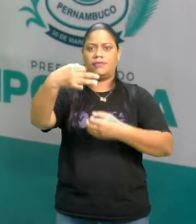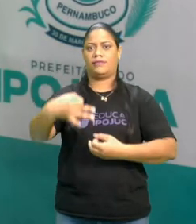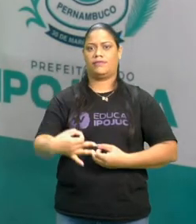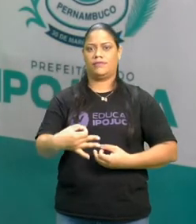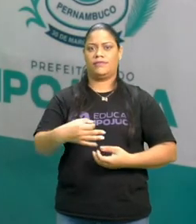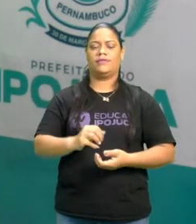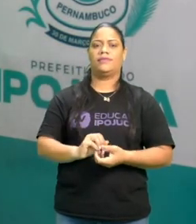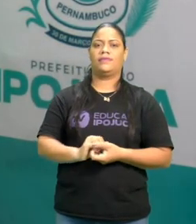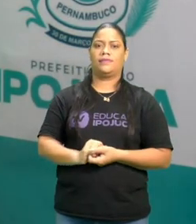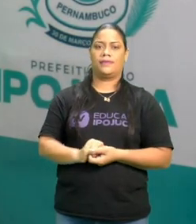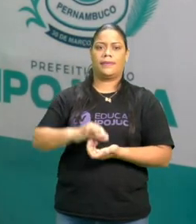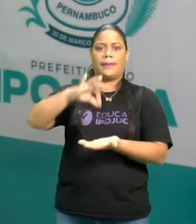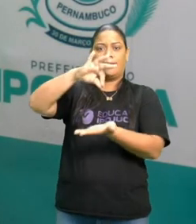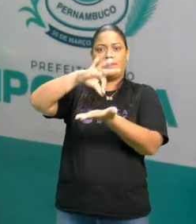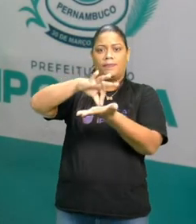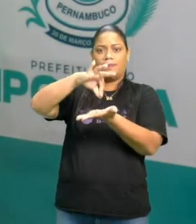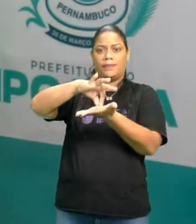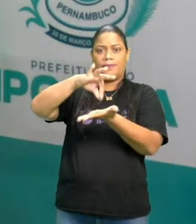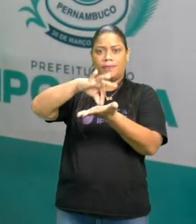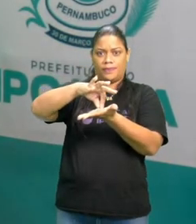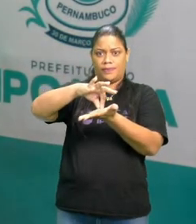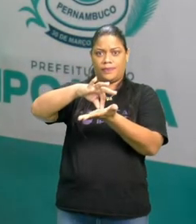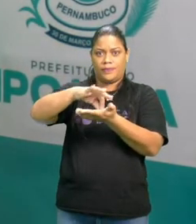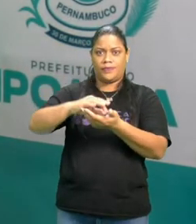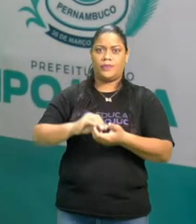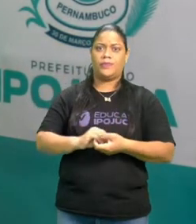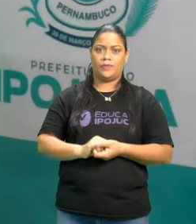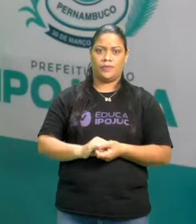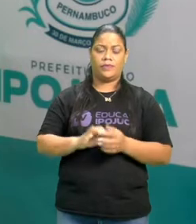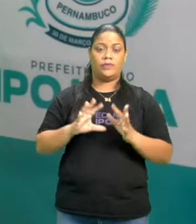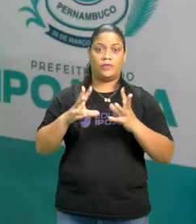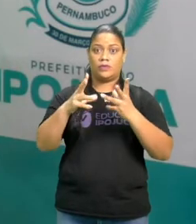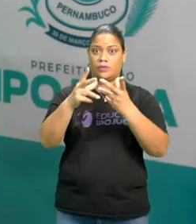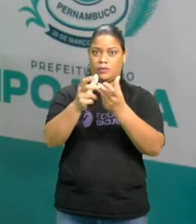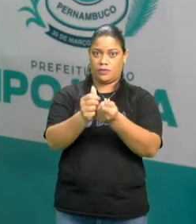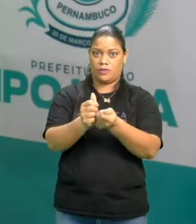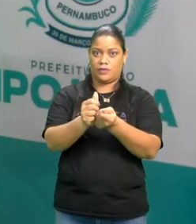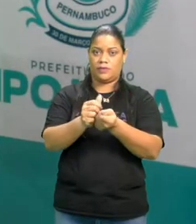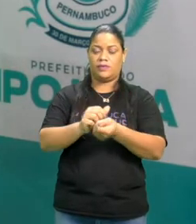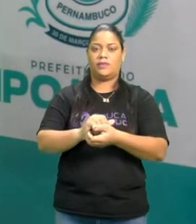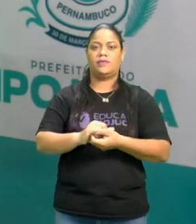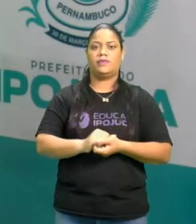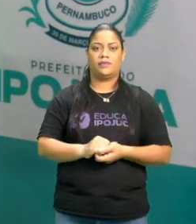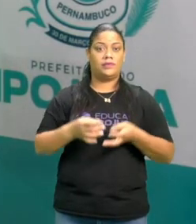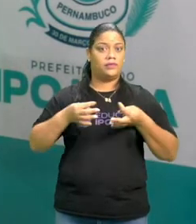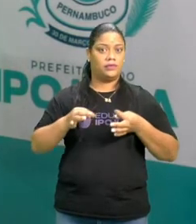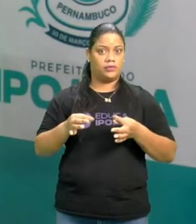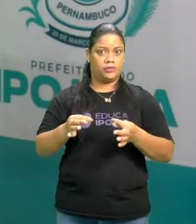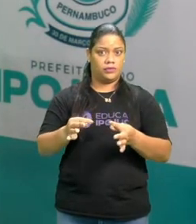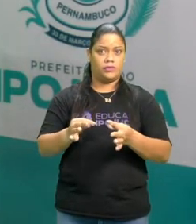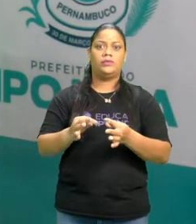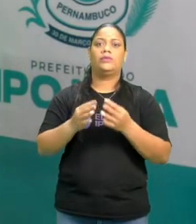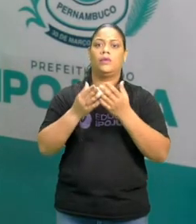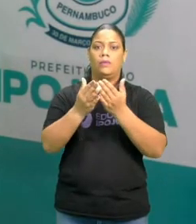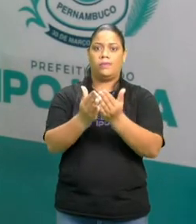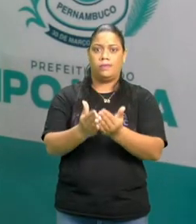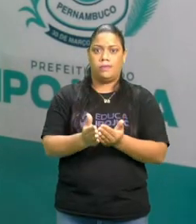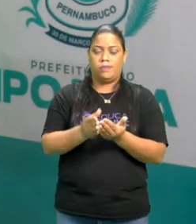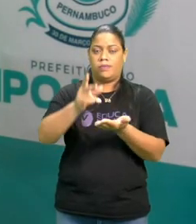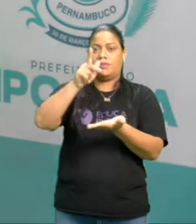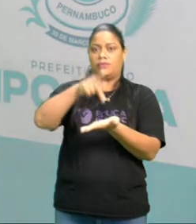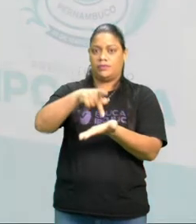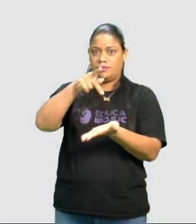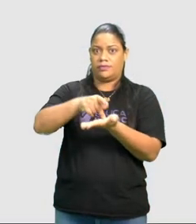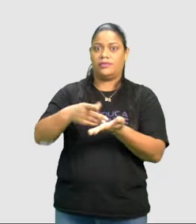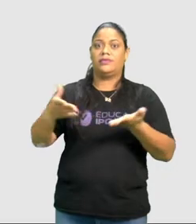O GPS é o sistema de posicionamento global. É um sistema de navegação por satélite em tempo real.